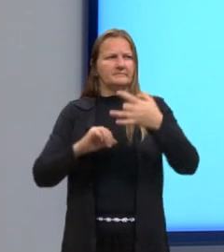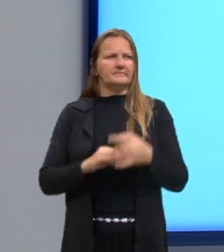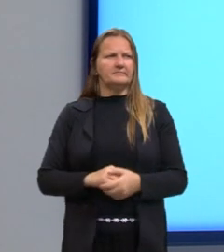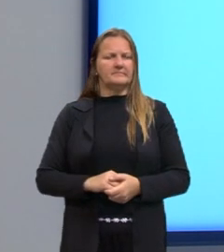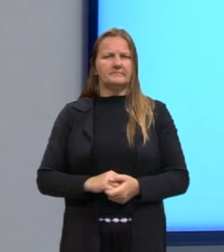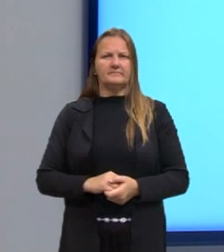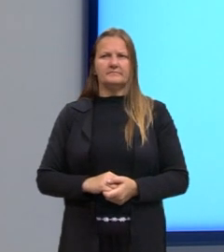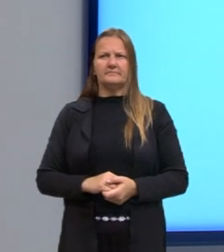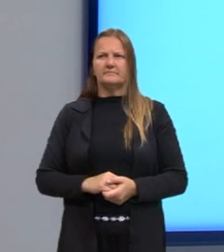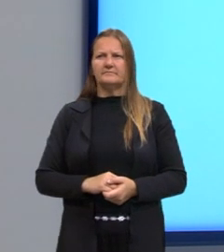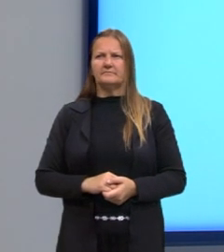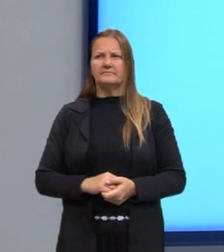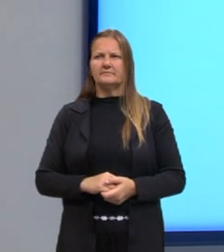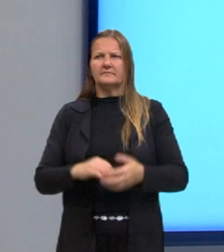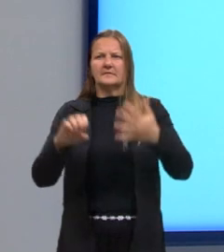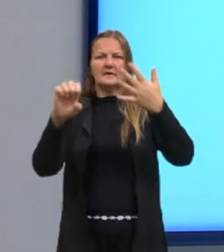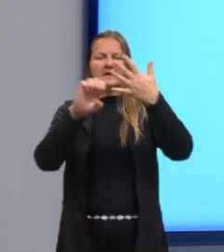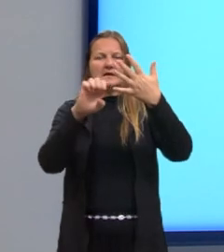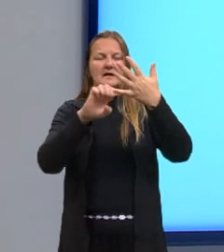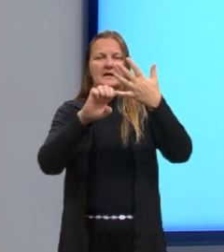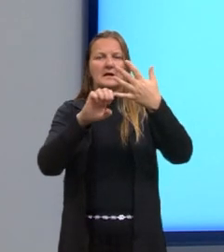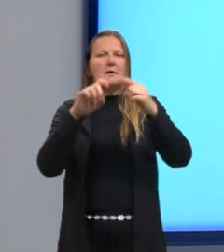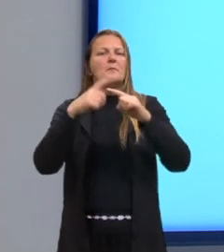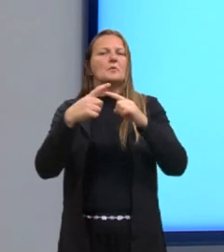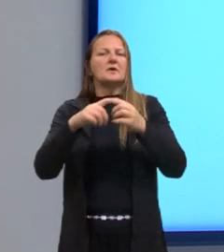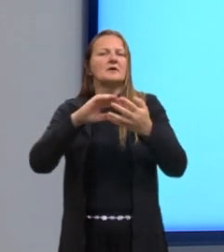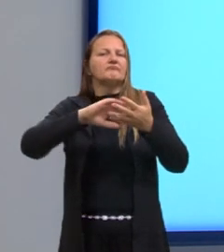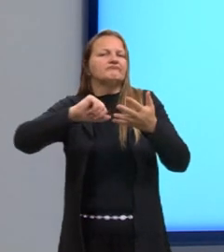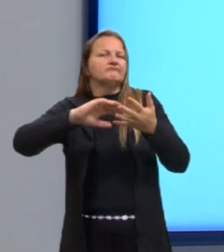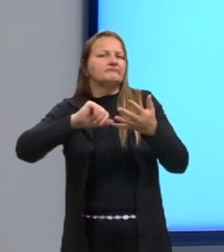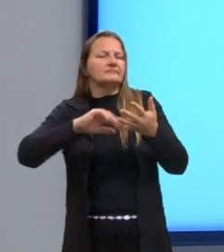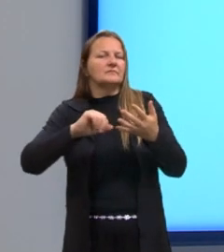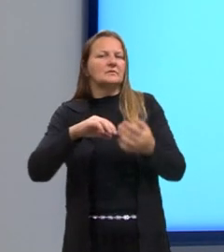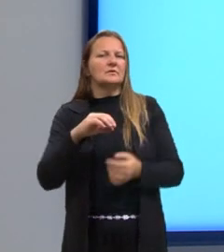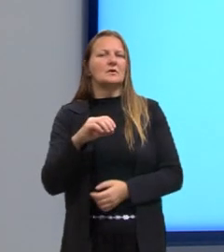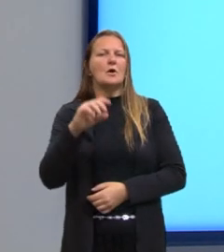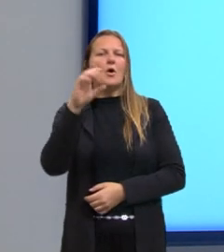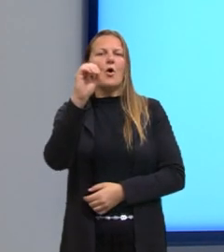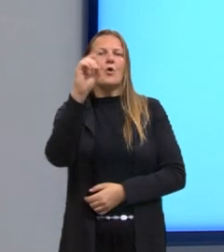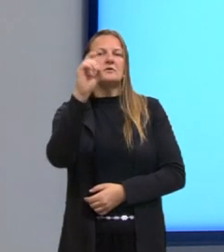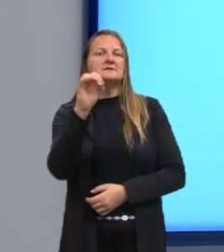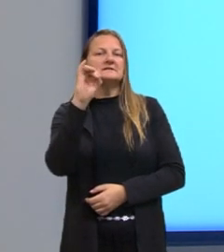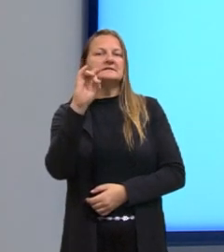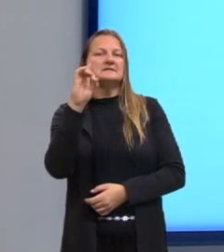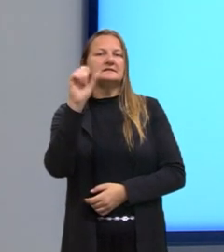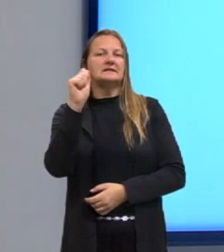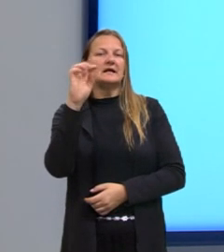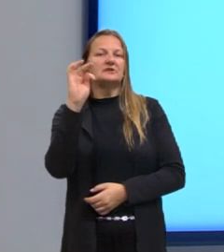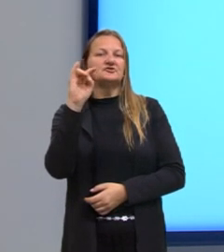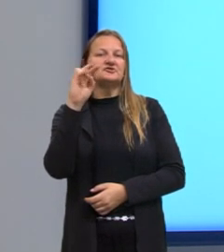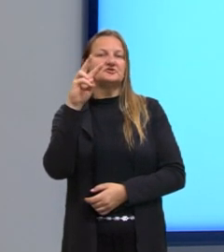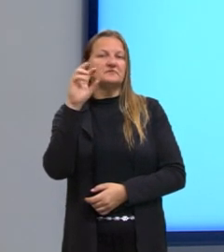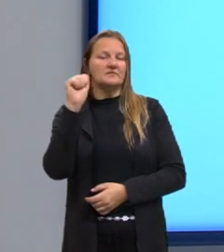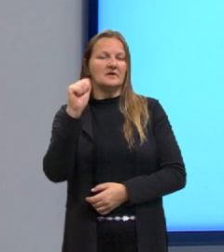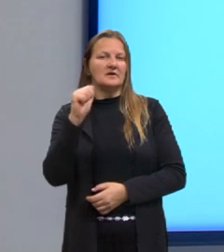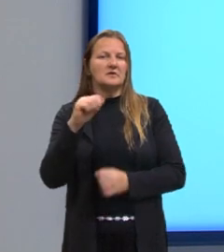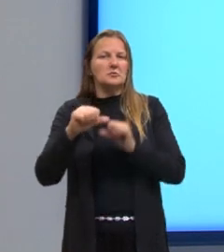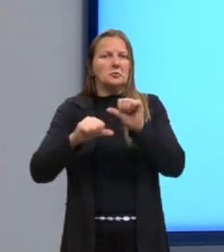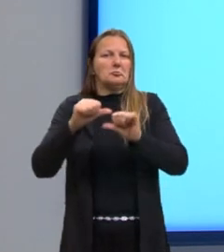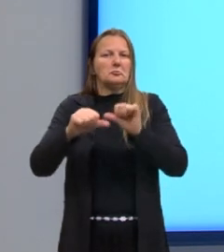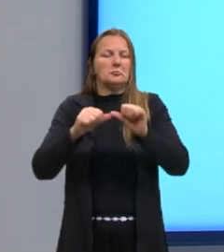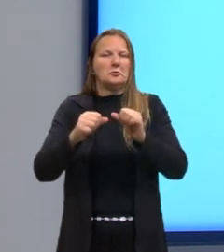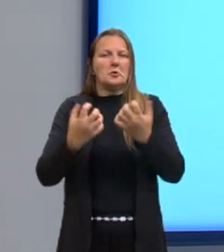A letra E é excluída também, a fosforilação oxidativa, porque ela não está associada a um processo